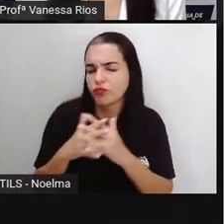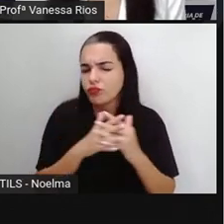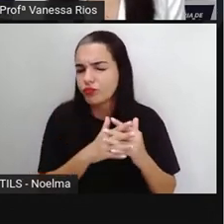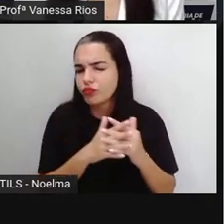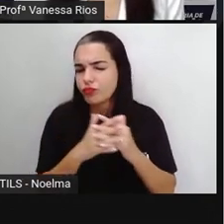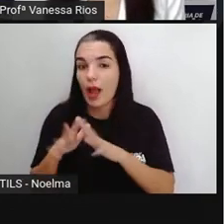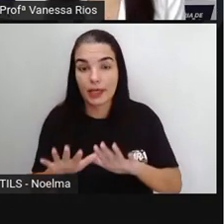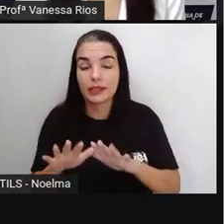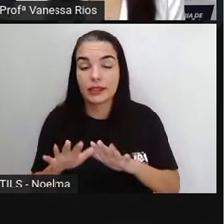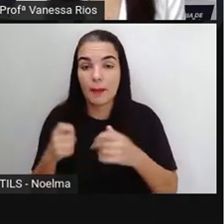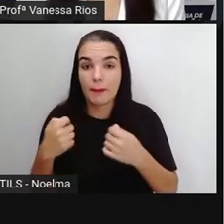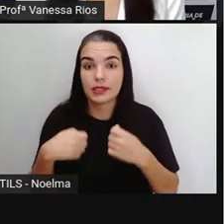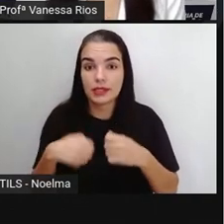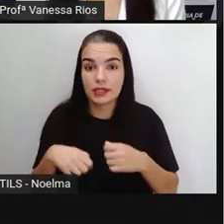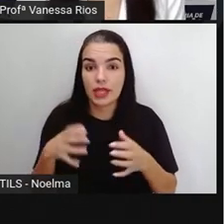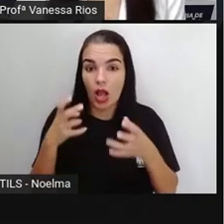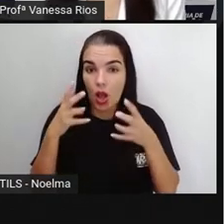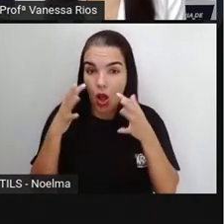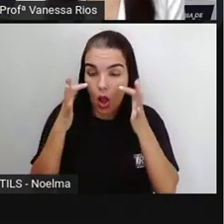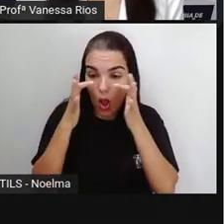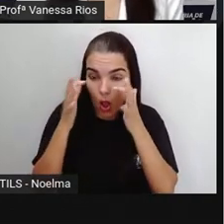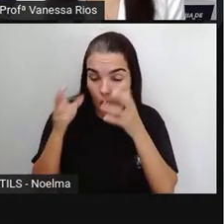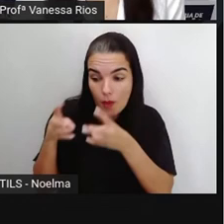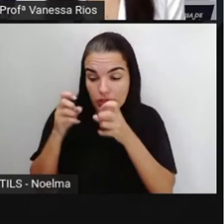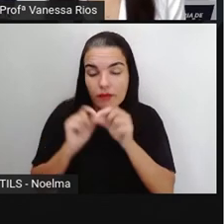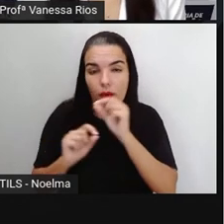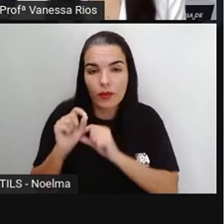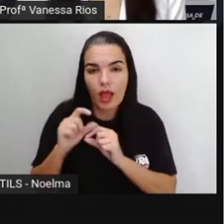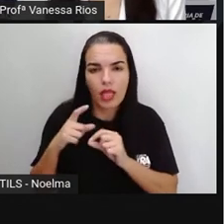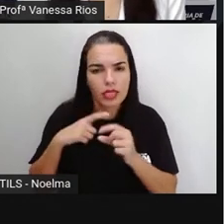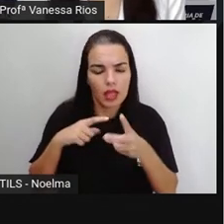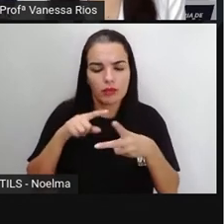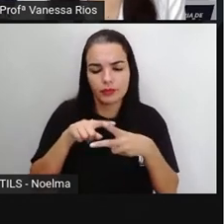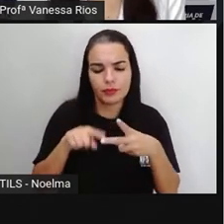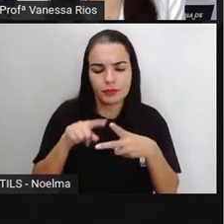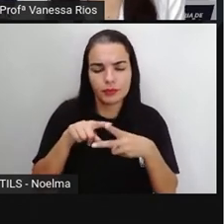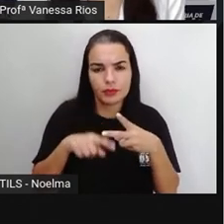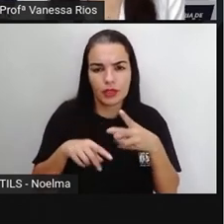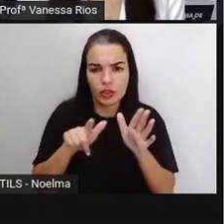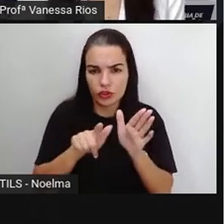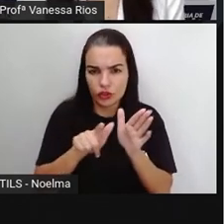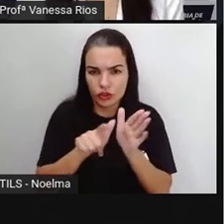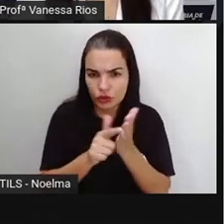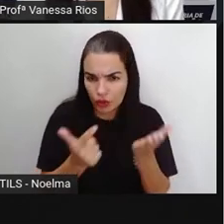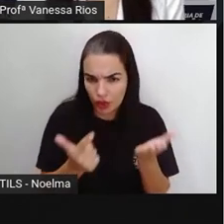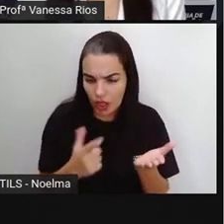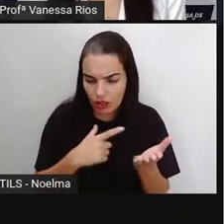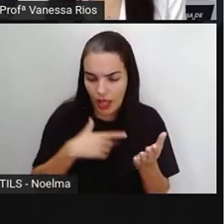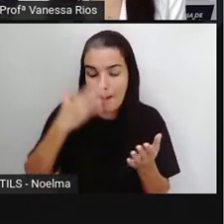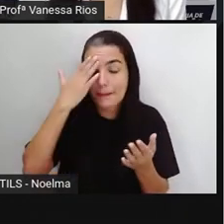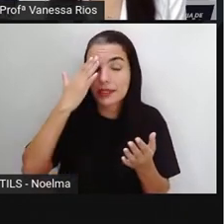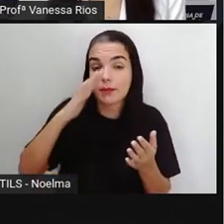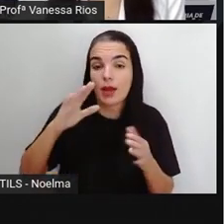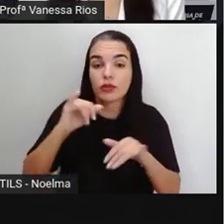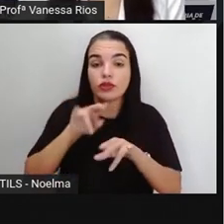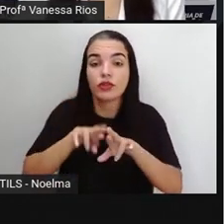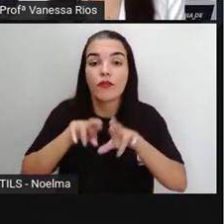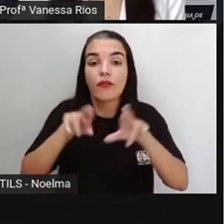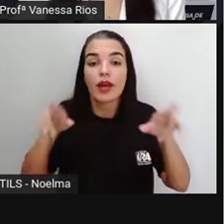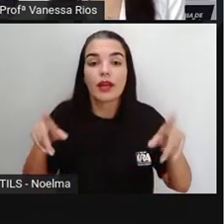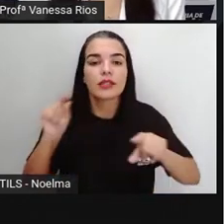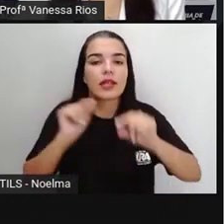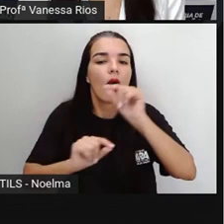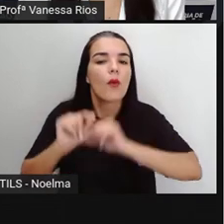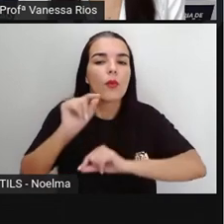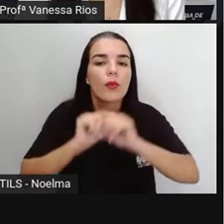Mas o que a gente precisa observar? Embora sejam dois textos jornalísticos, a principal diferença entre esses tipos de